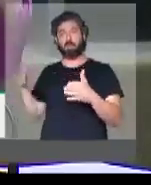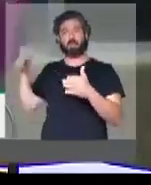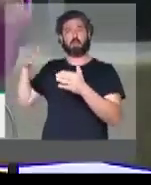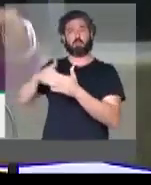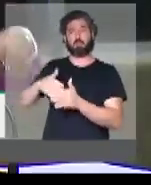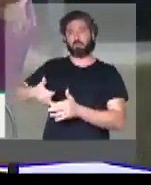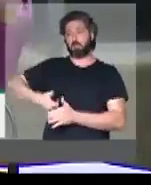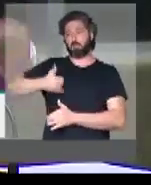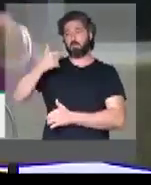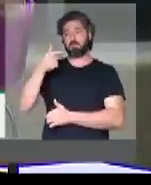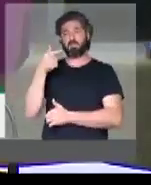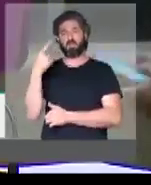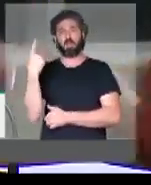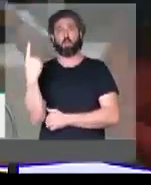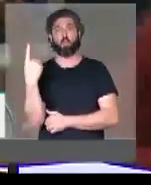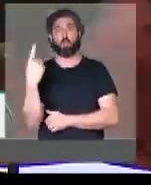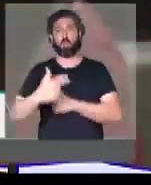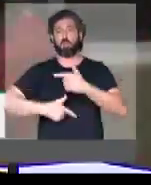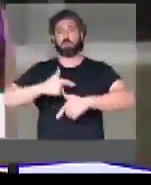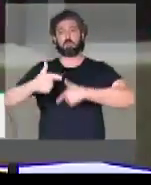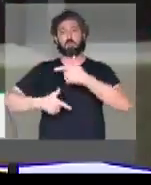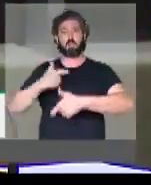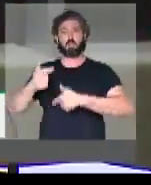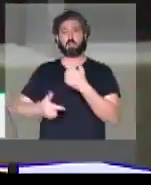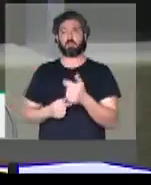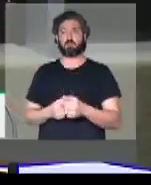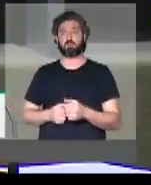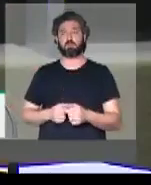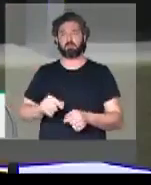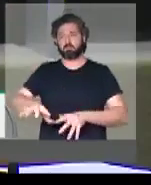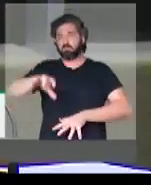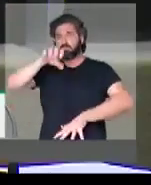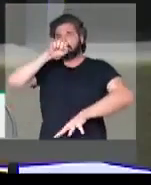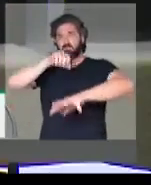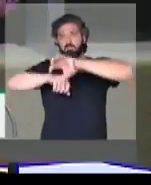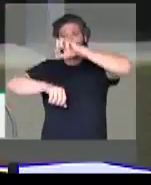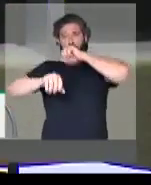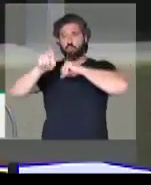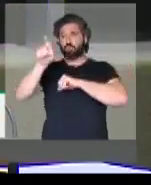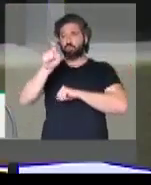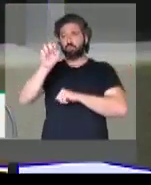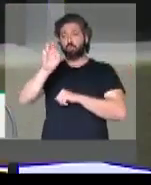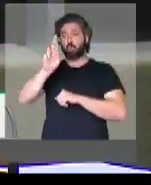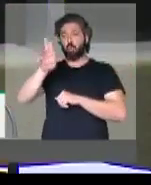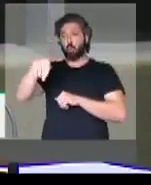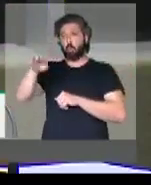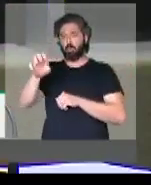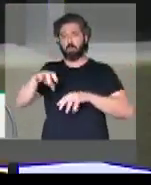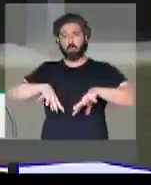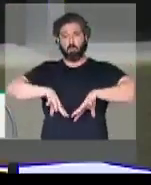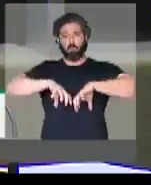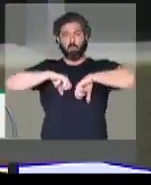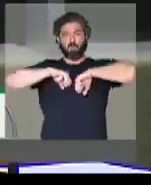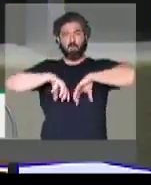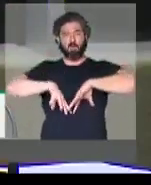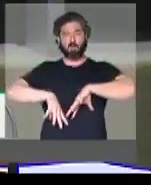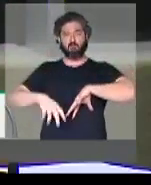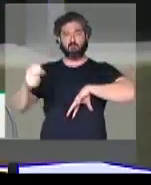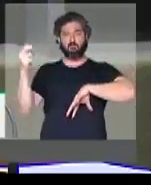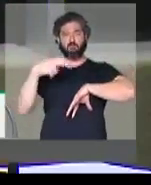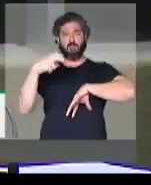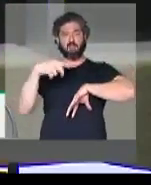71 anos de idade, cheirando o chorume, contaminando os seus pulões,